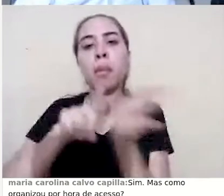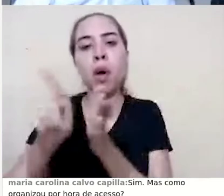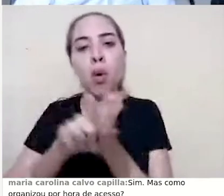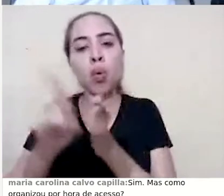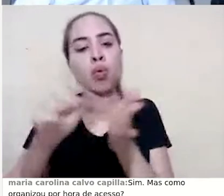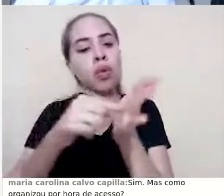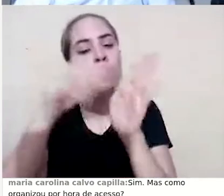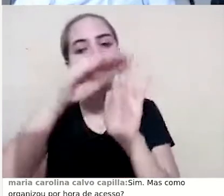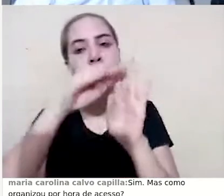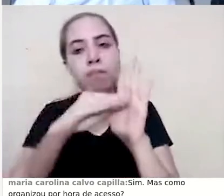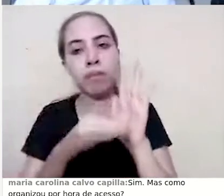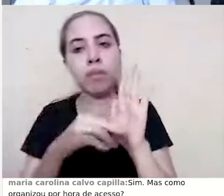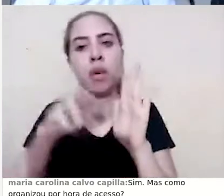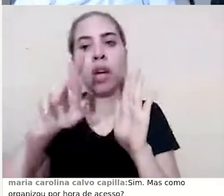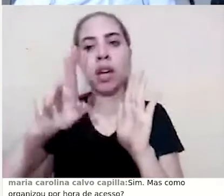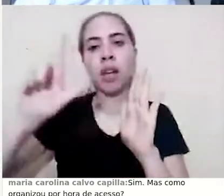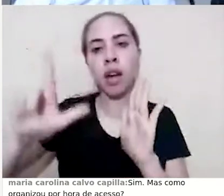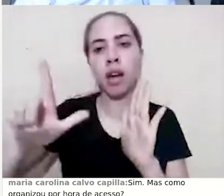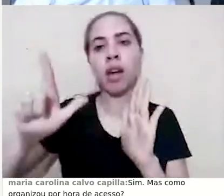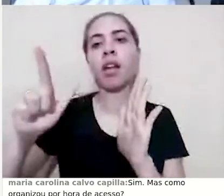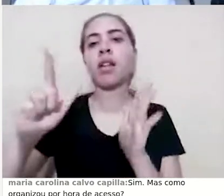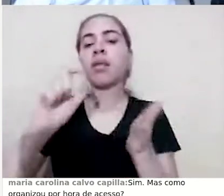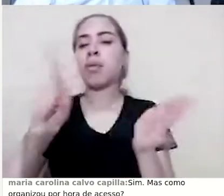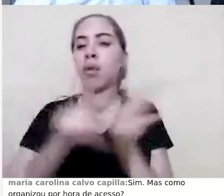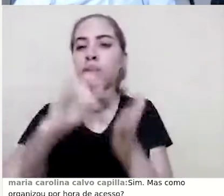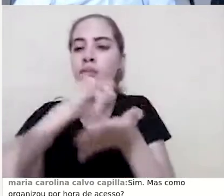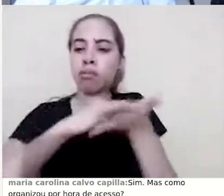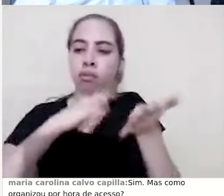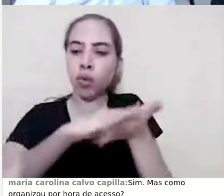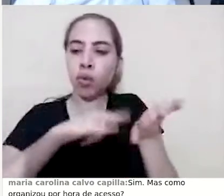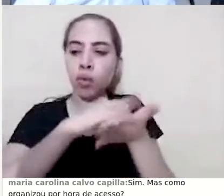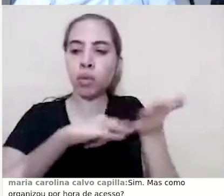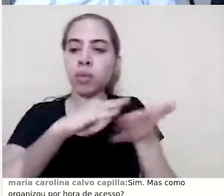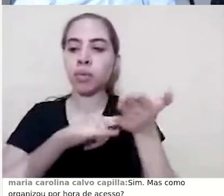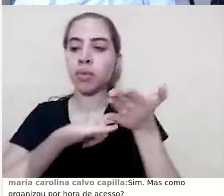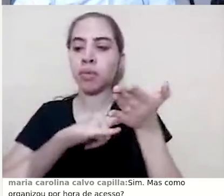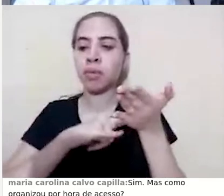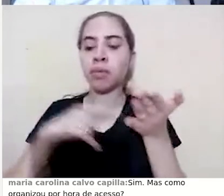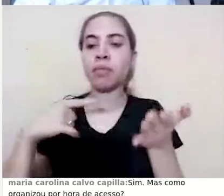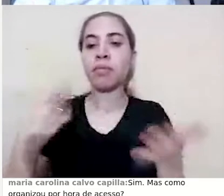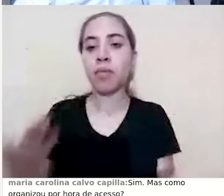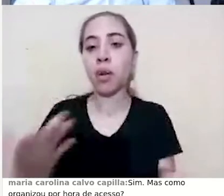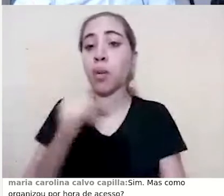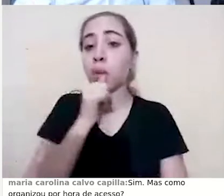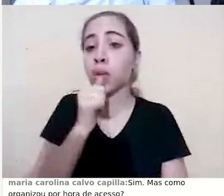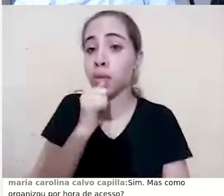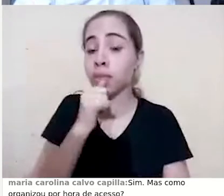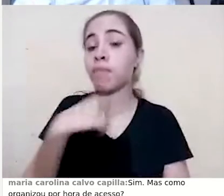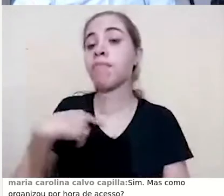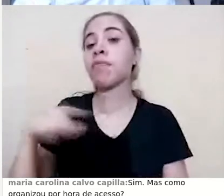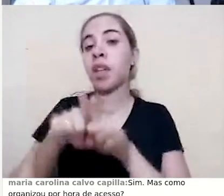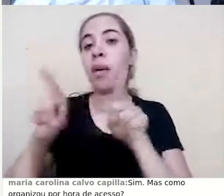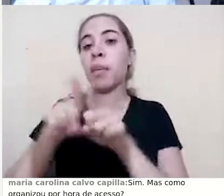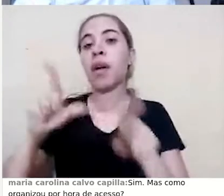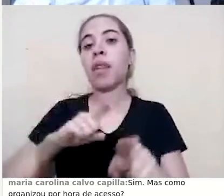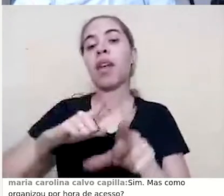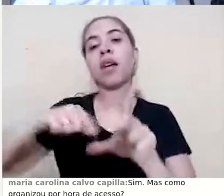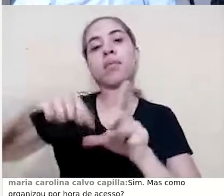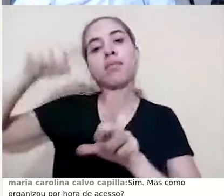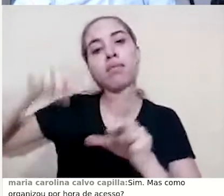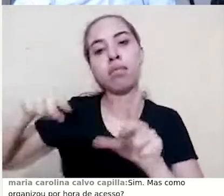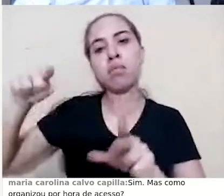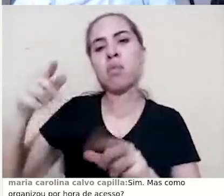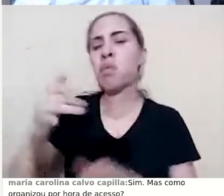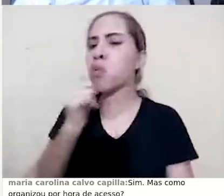URL, arquivo, lições, por exemplo, e eu posso gerar um gráfico. Repare que ele está